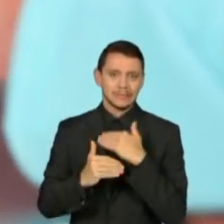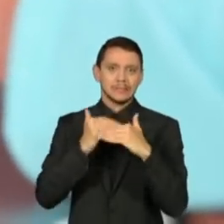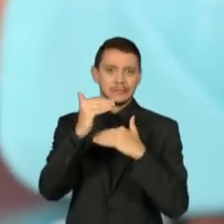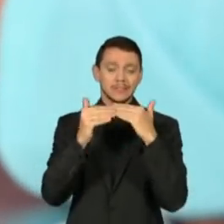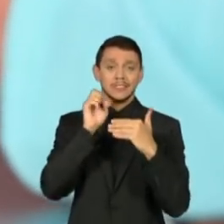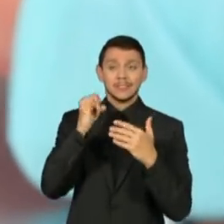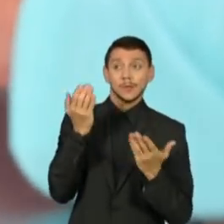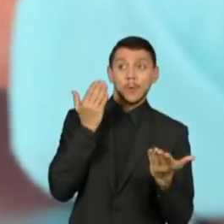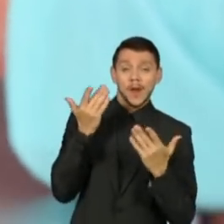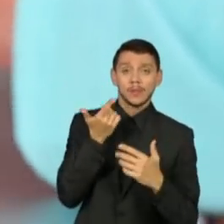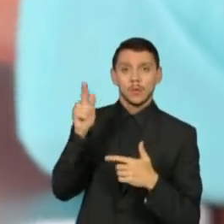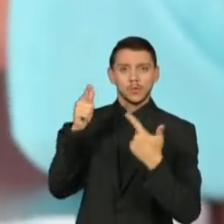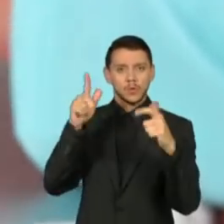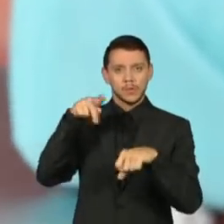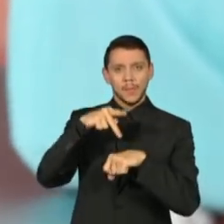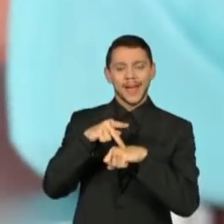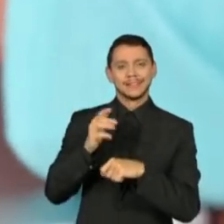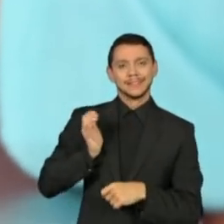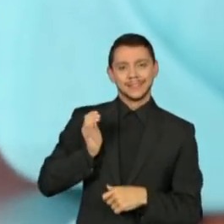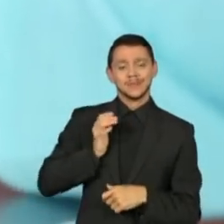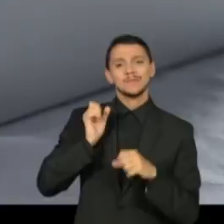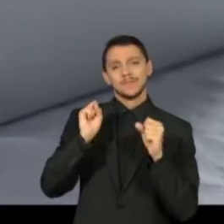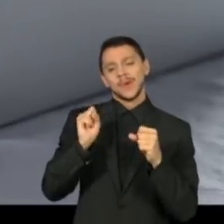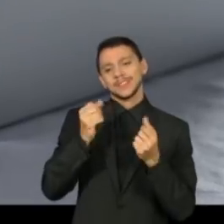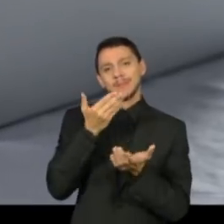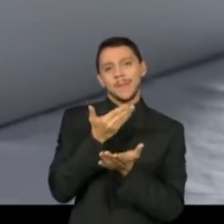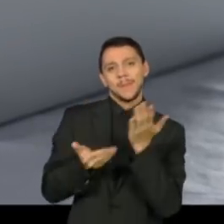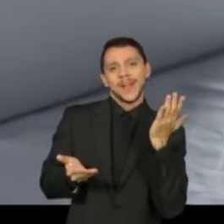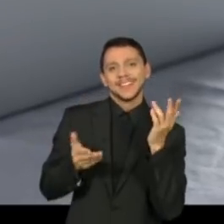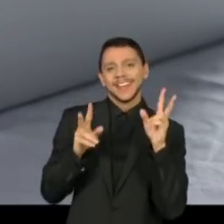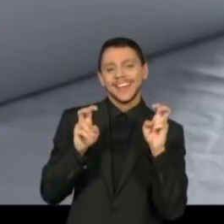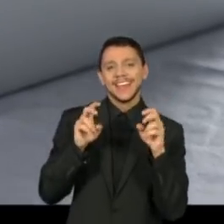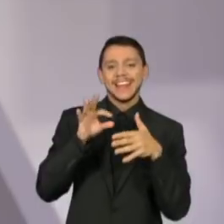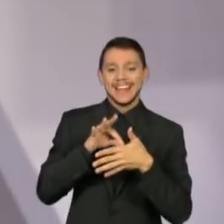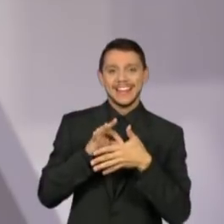ricas e pode perder o status de líder entre os emergentes.